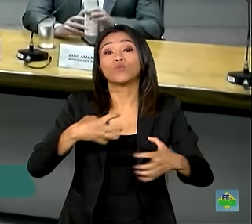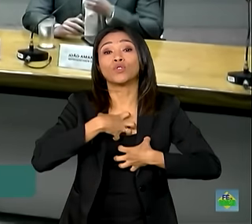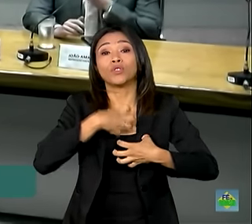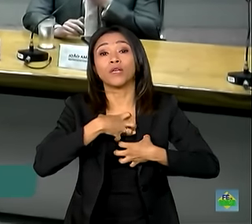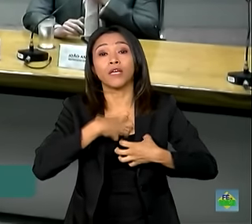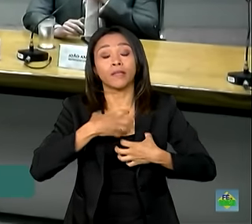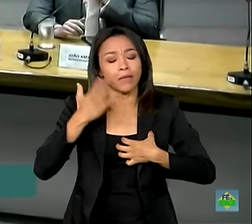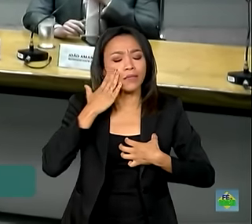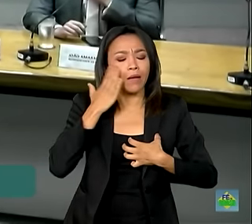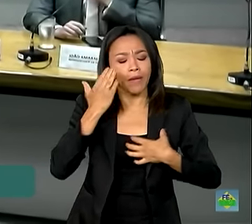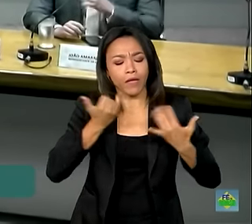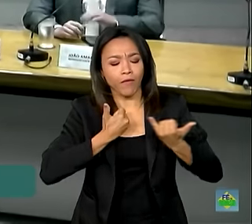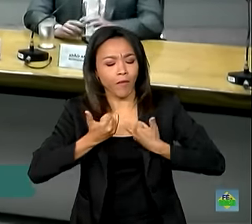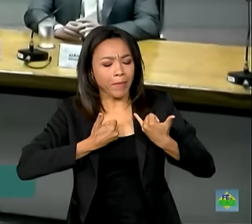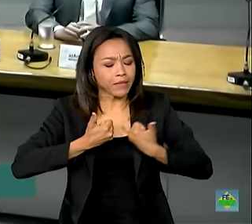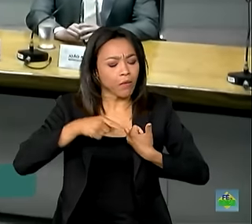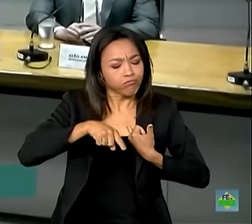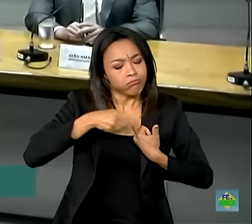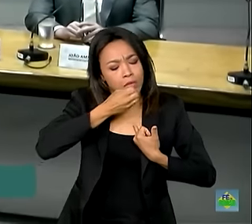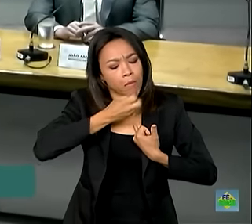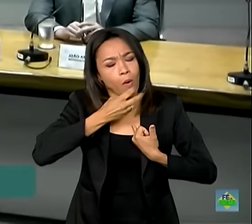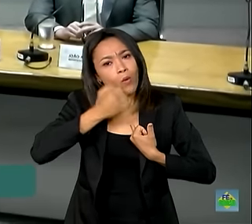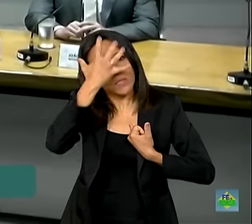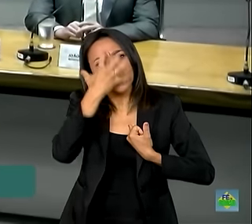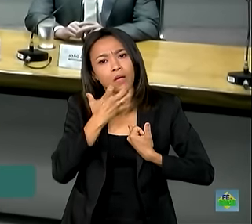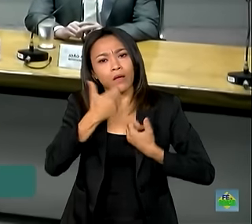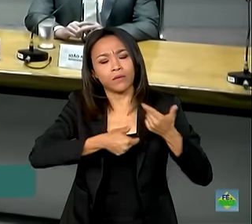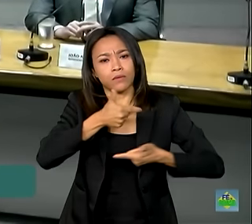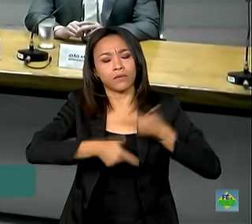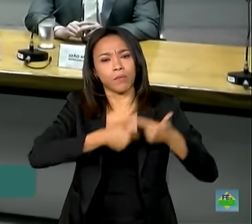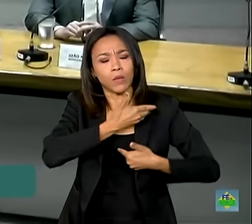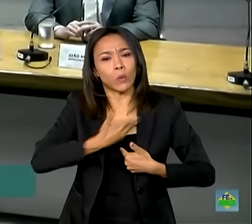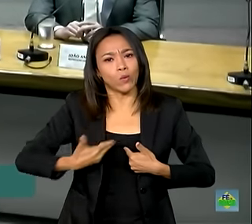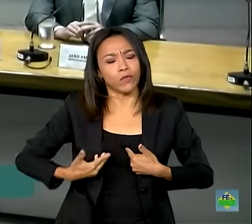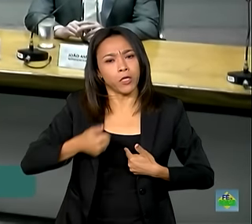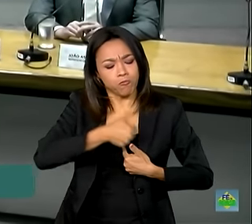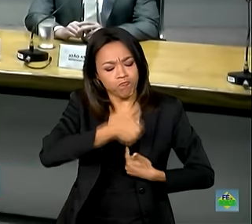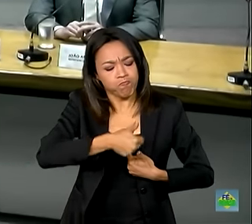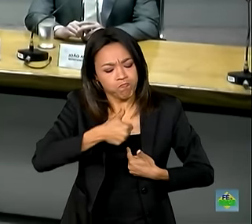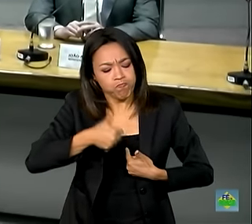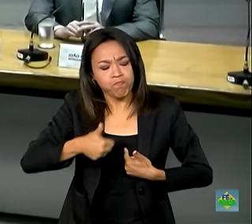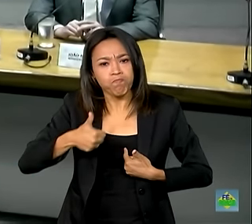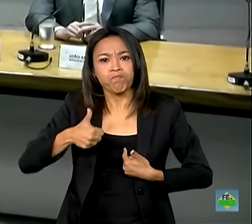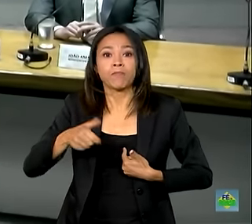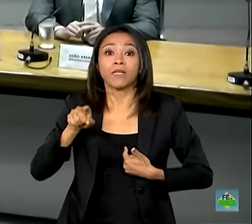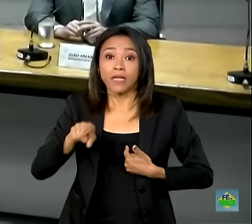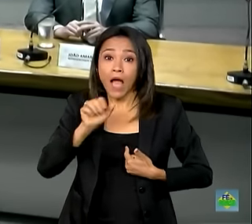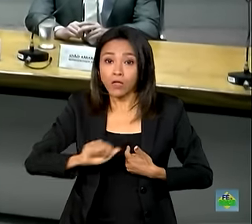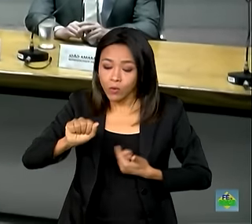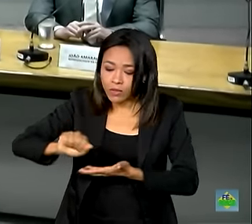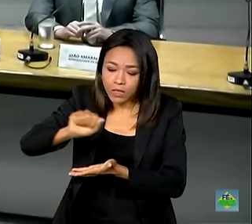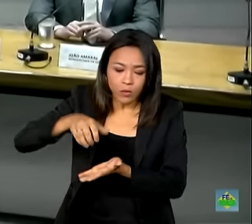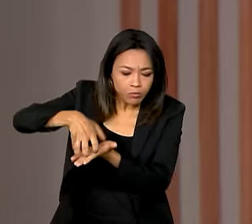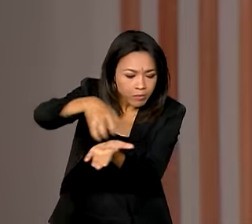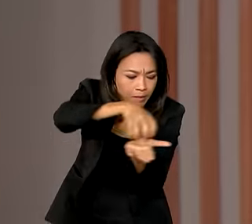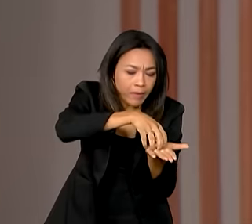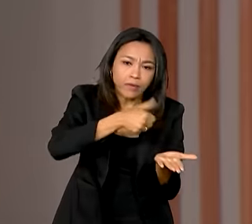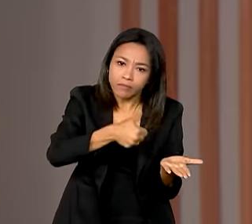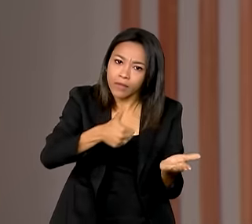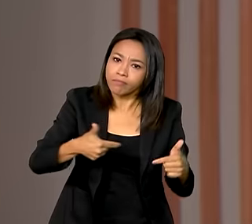tangibilizar o trabalho sério que o governo vem fazendo, que os entes vêm fazendo, que as federações, as associações vêm fazendo.